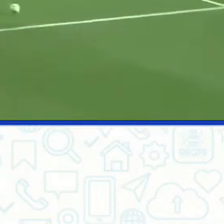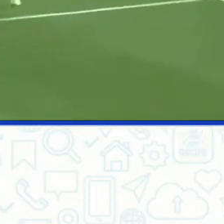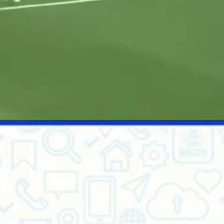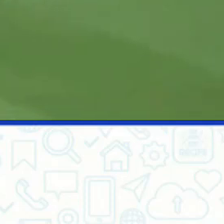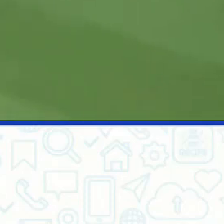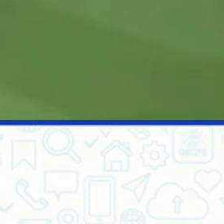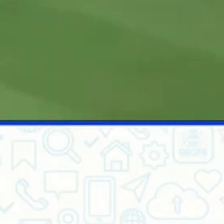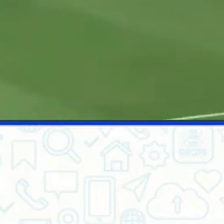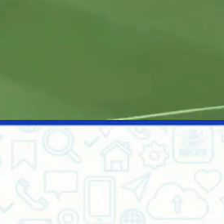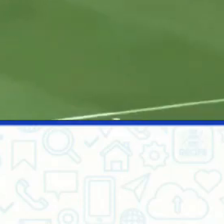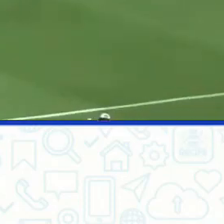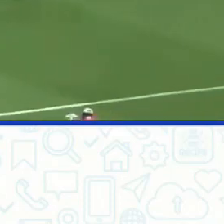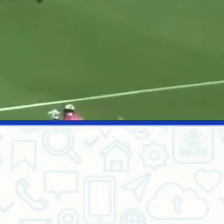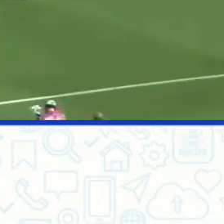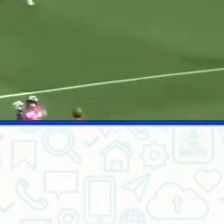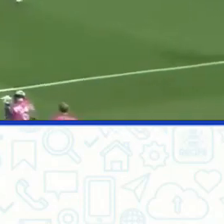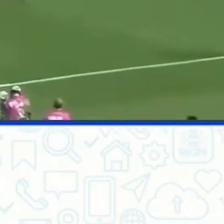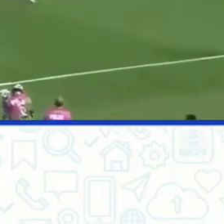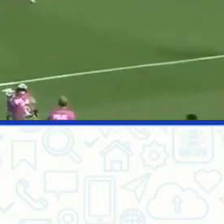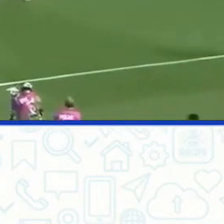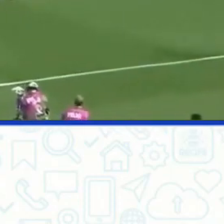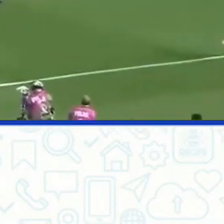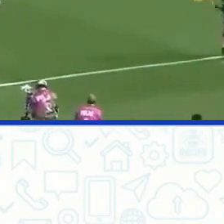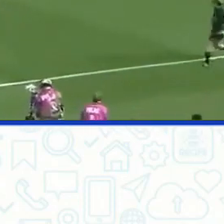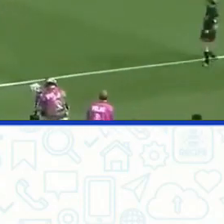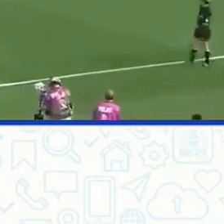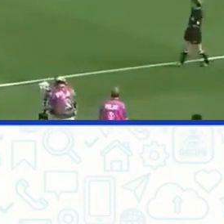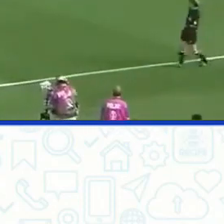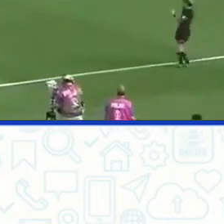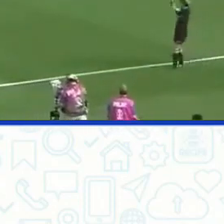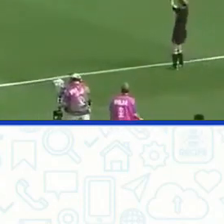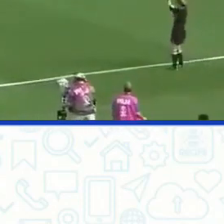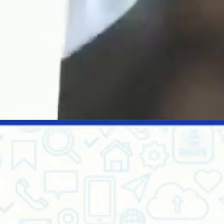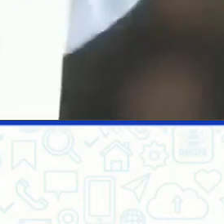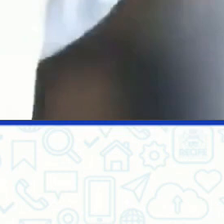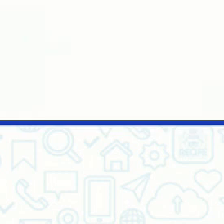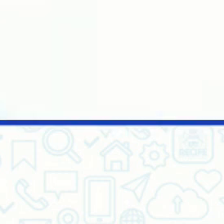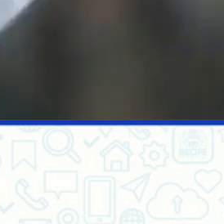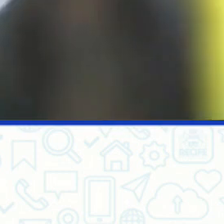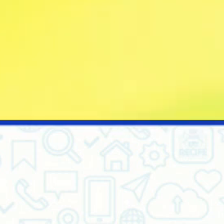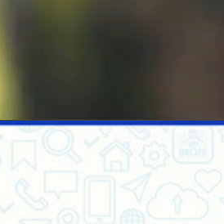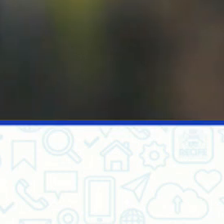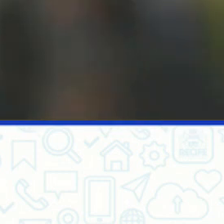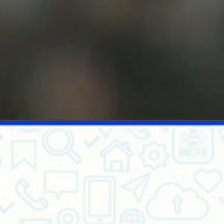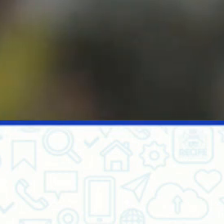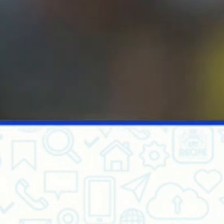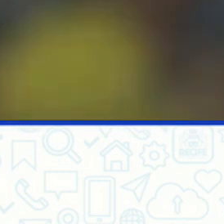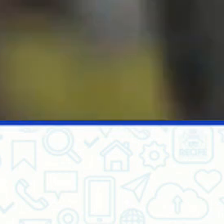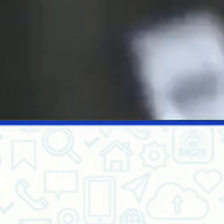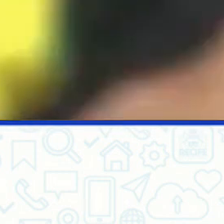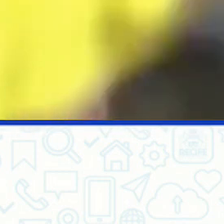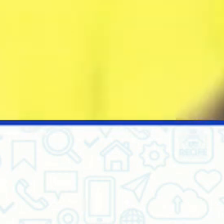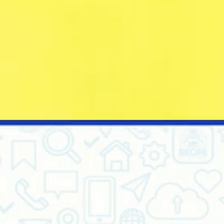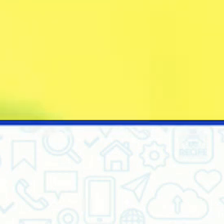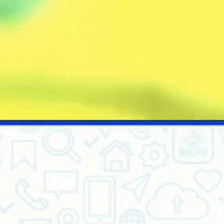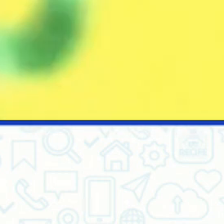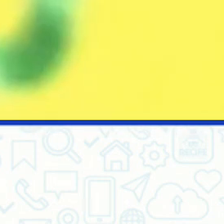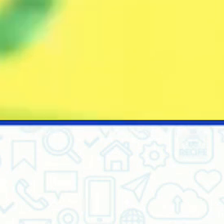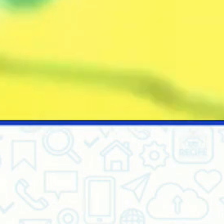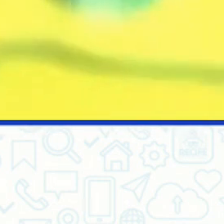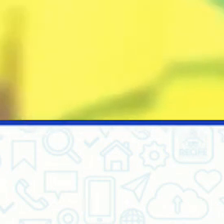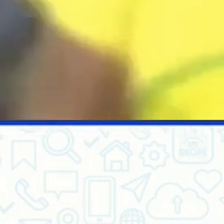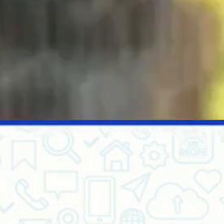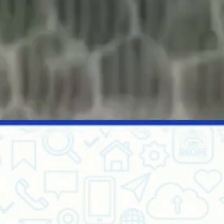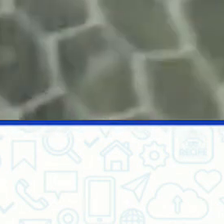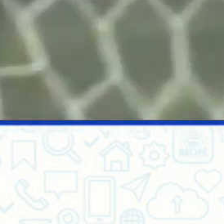foi na trave também. Que pancada do Neville, e a falta em cima do Ronaldinho. Acho que o Marcos